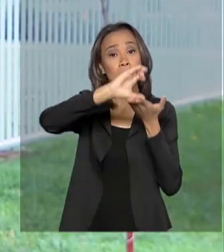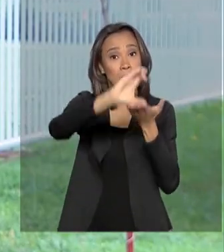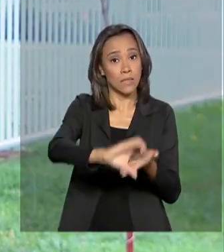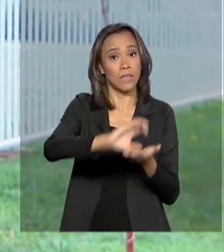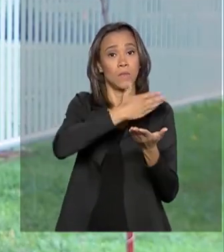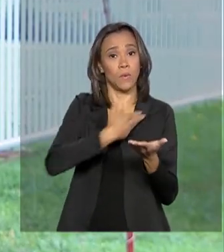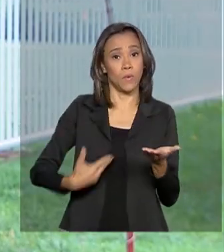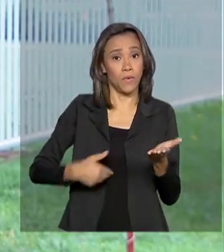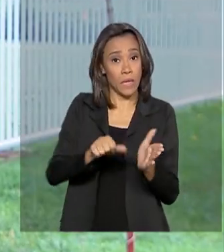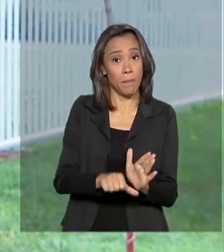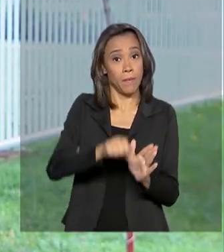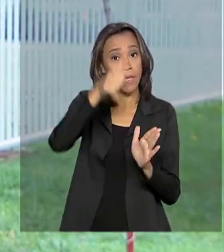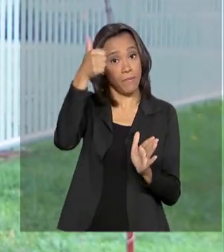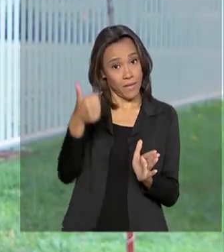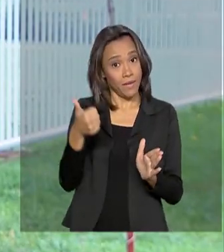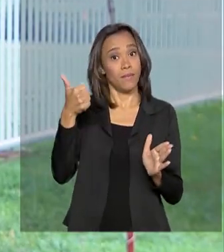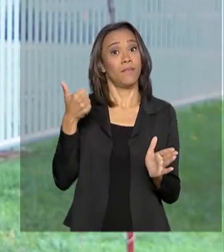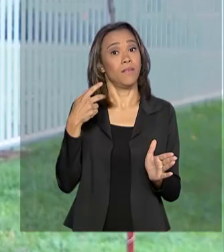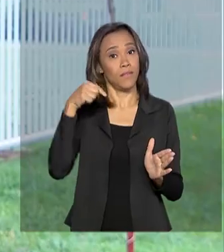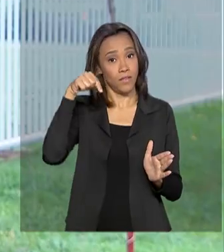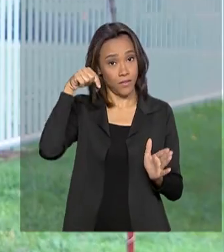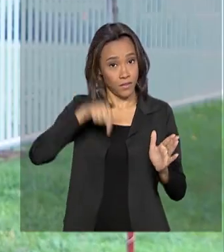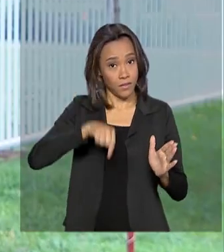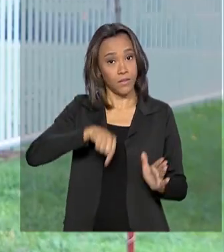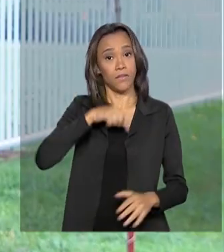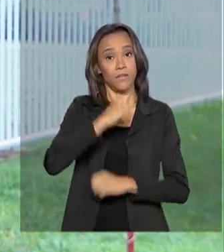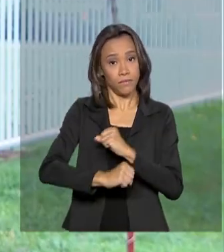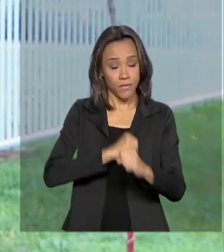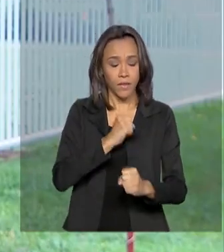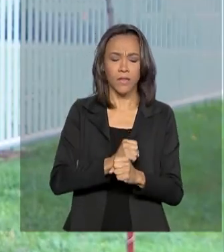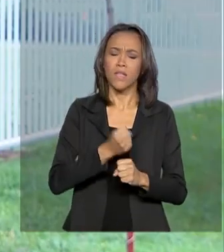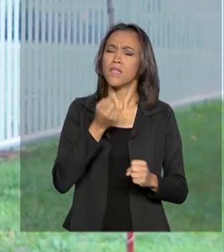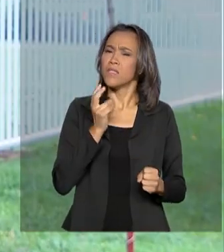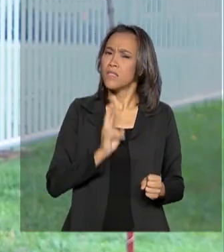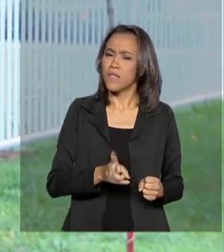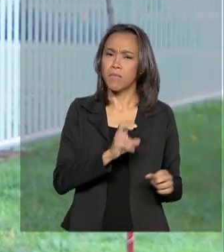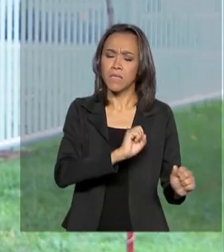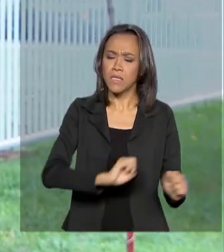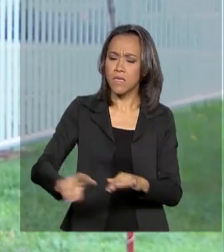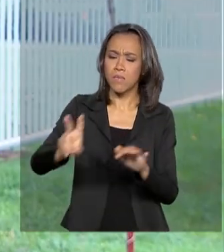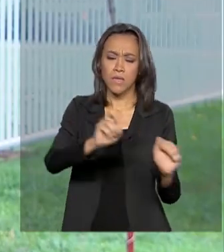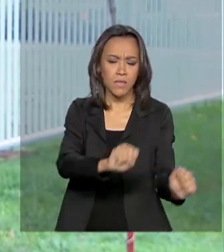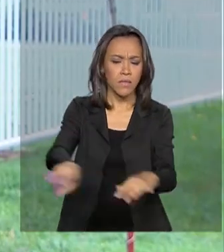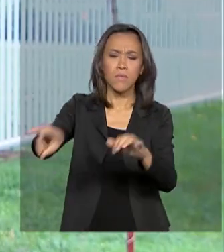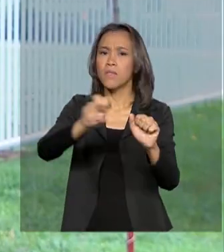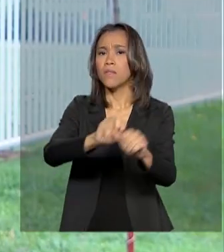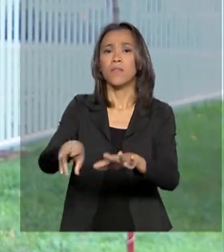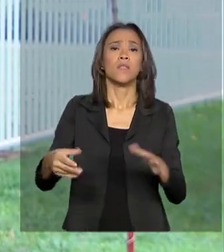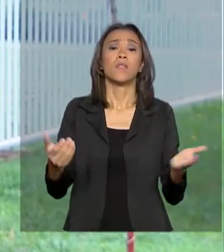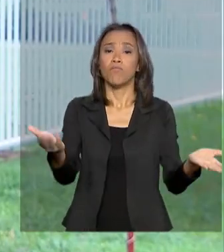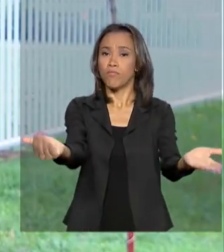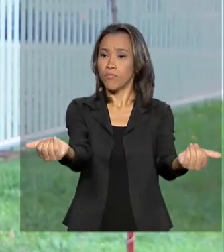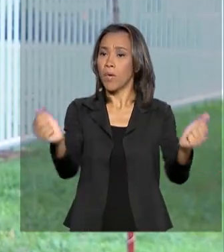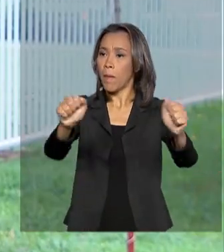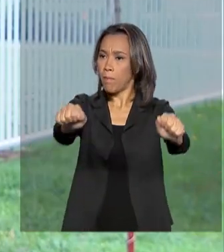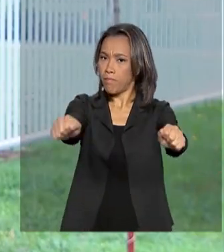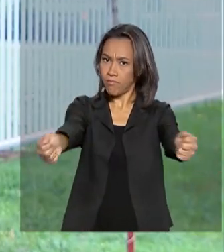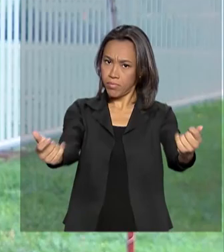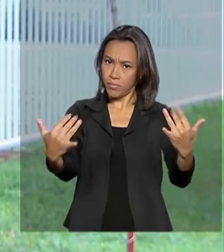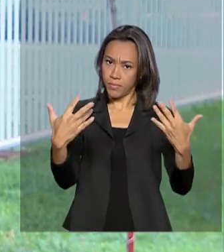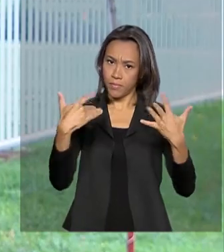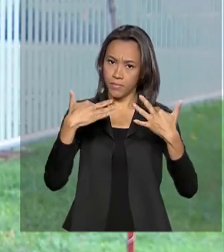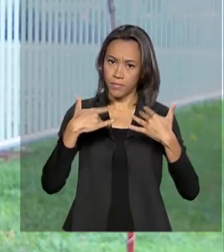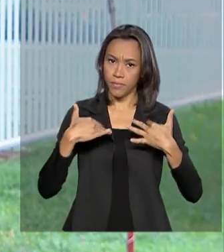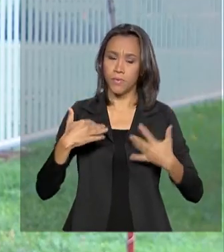acontece em 2020. Essa reunião, ela é semanal, reúne todos os ministros e é realizada desde que o